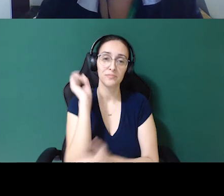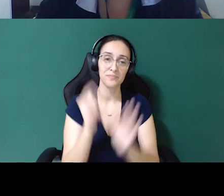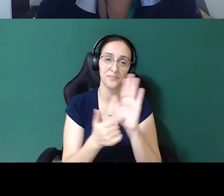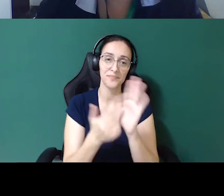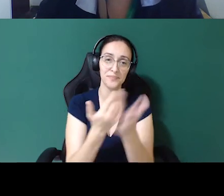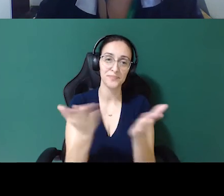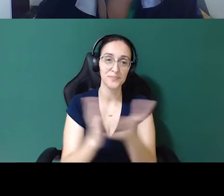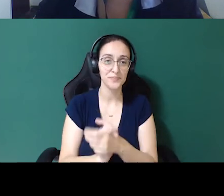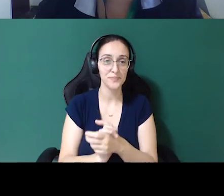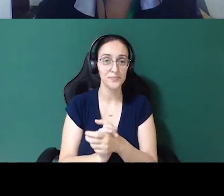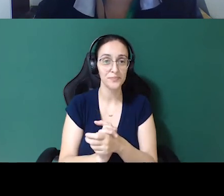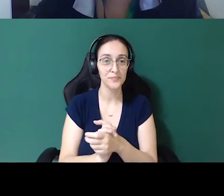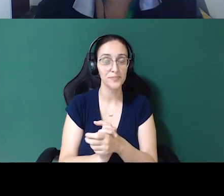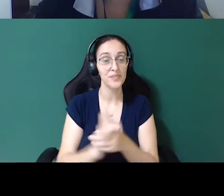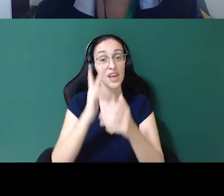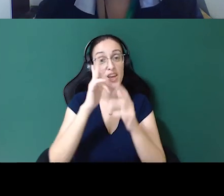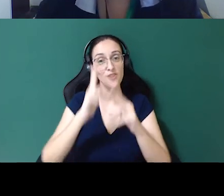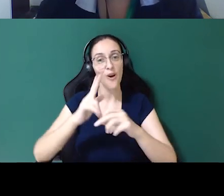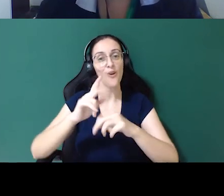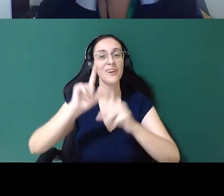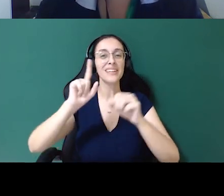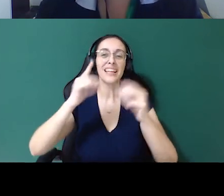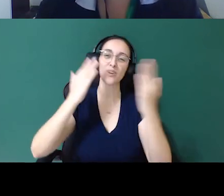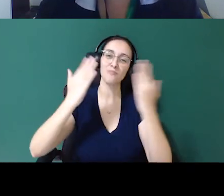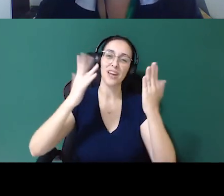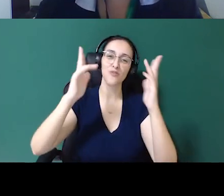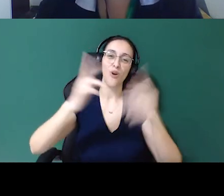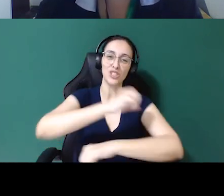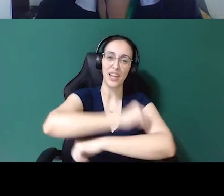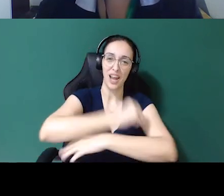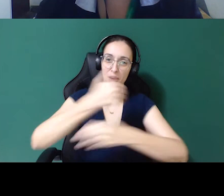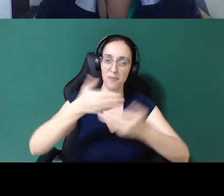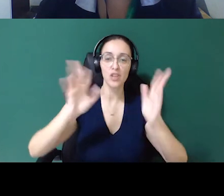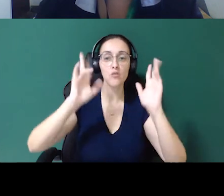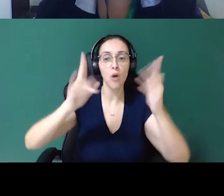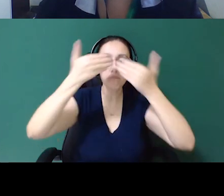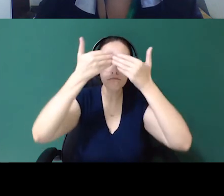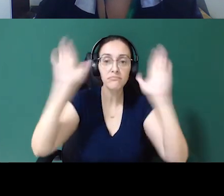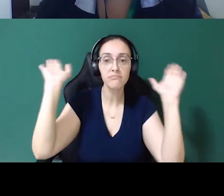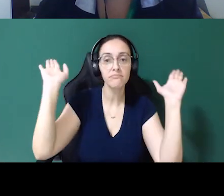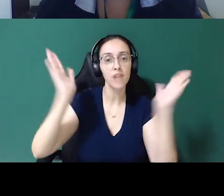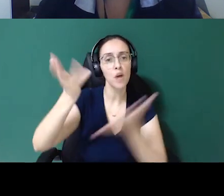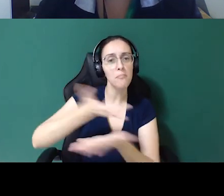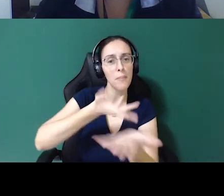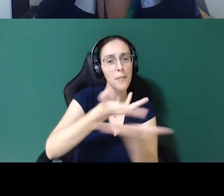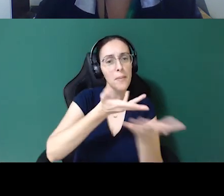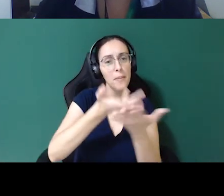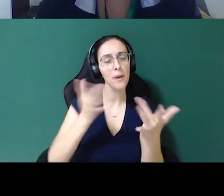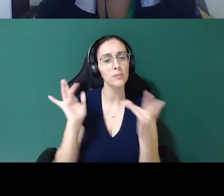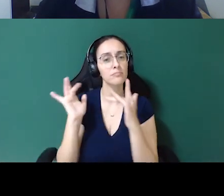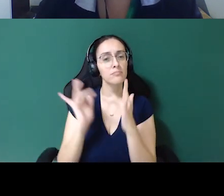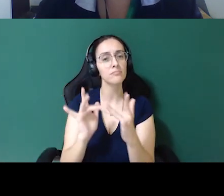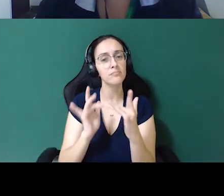aqui Mantendo a Janela Aberta, que é vamos manter, né, essa ponte aí do